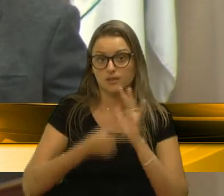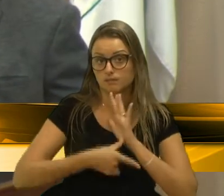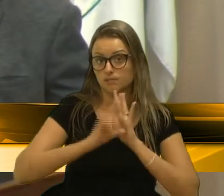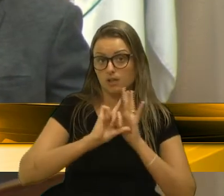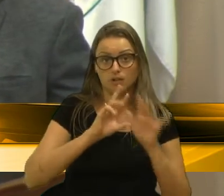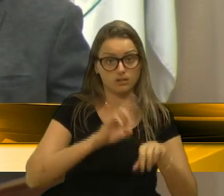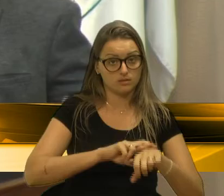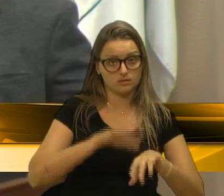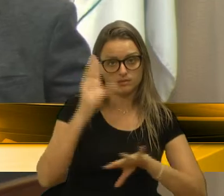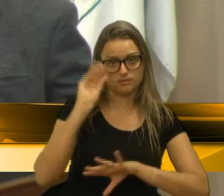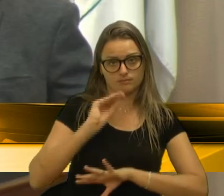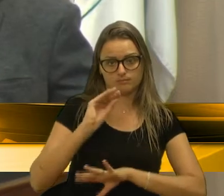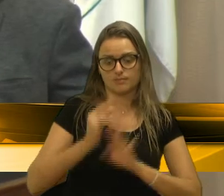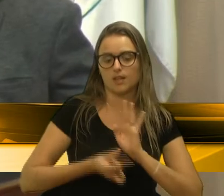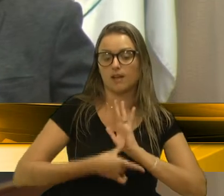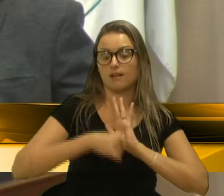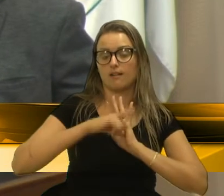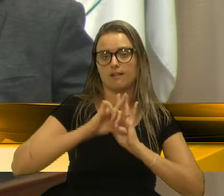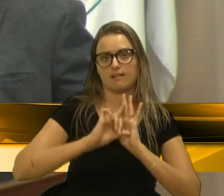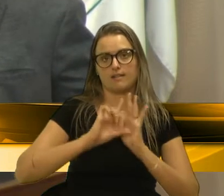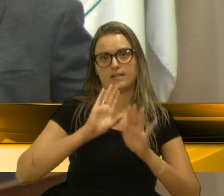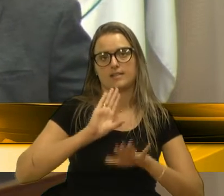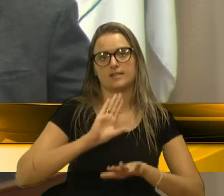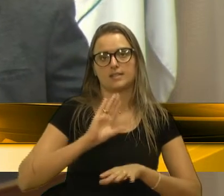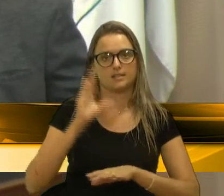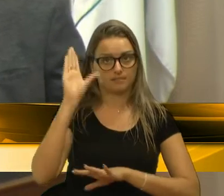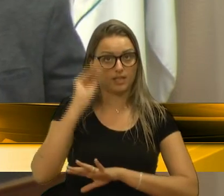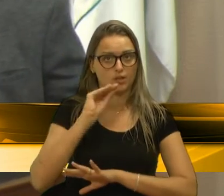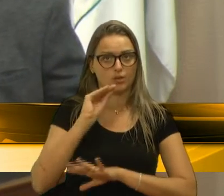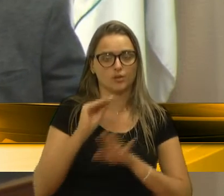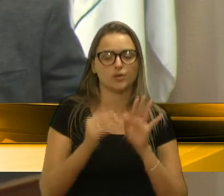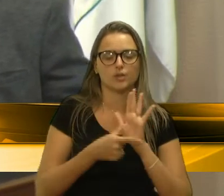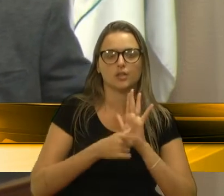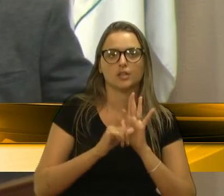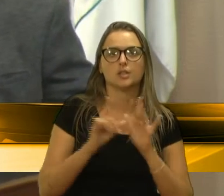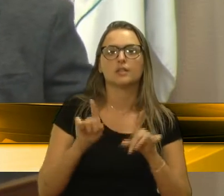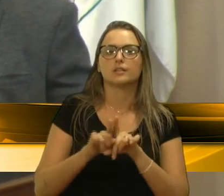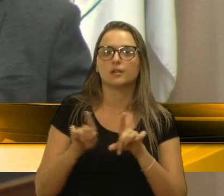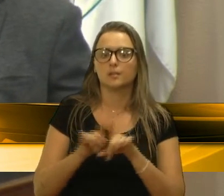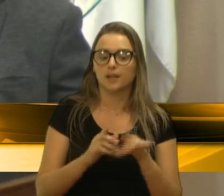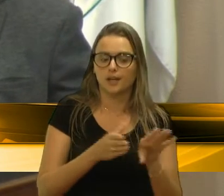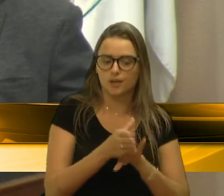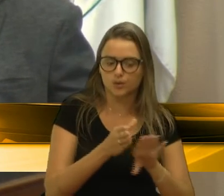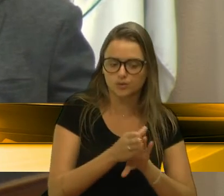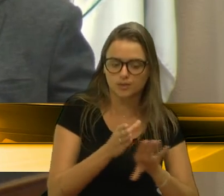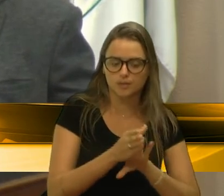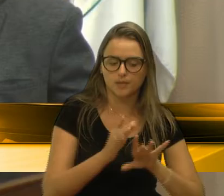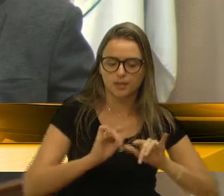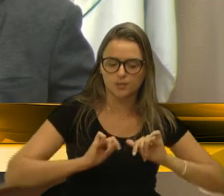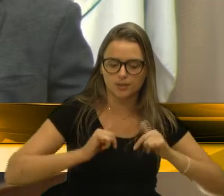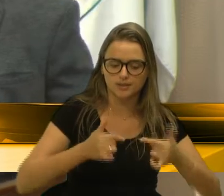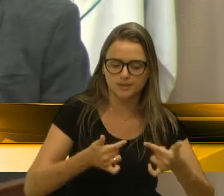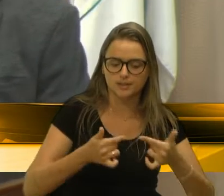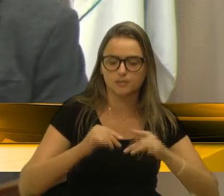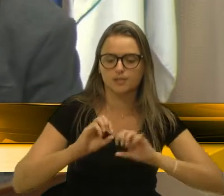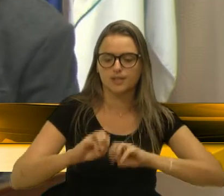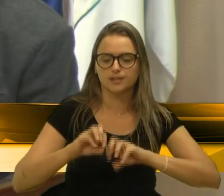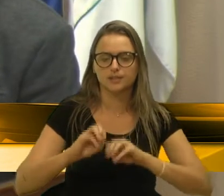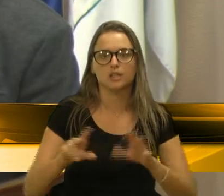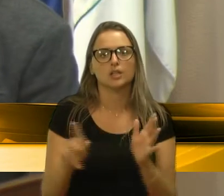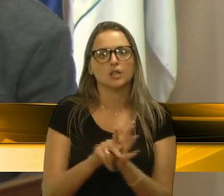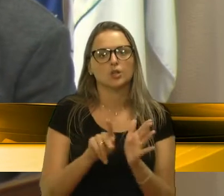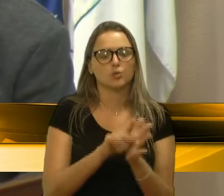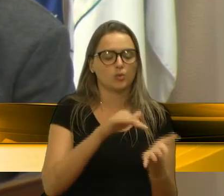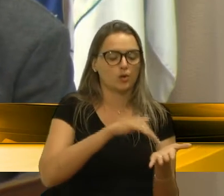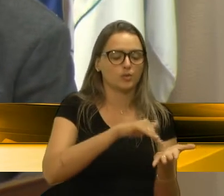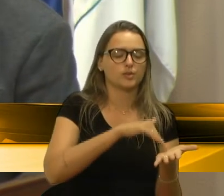meia-noite. Antes da meia-noite. E que possam ser também ações orientativas, ações educativas. O próprio secretário